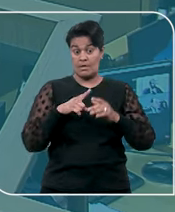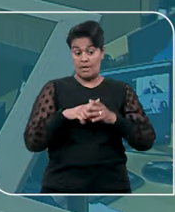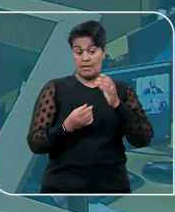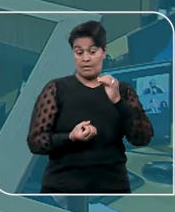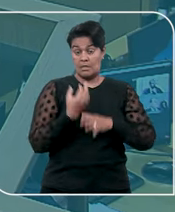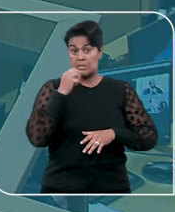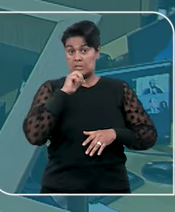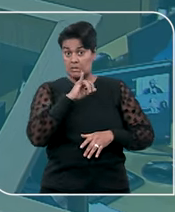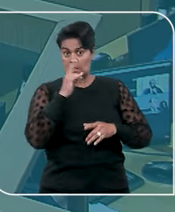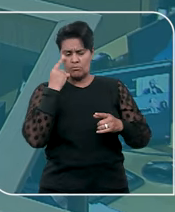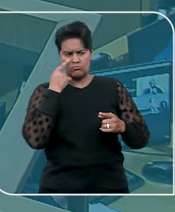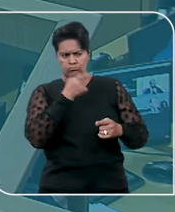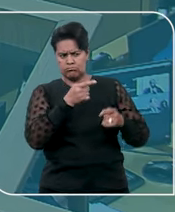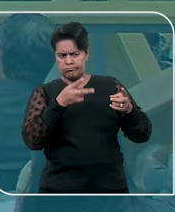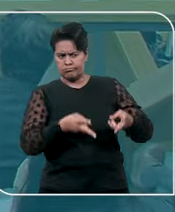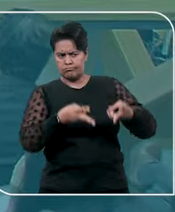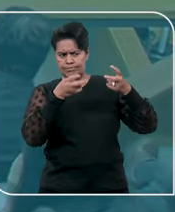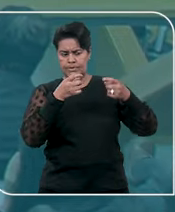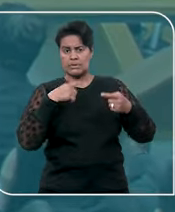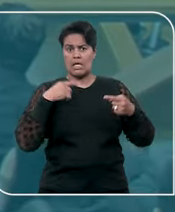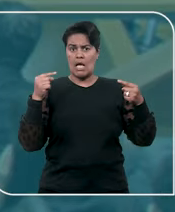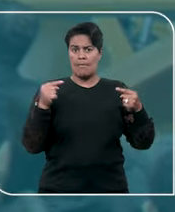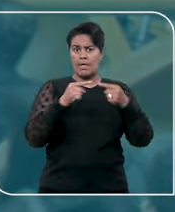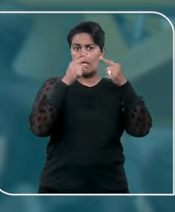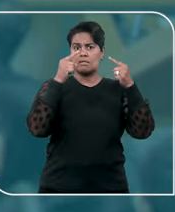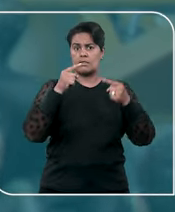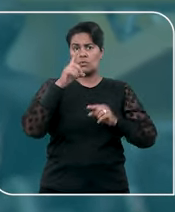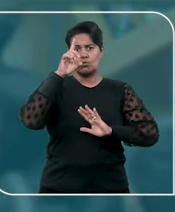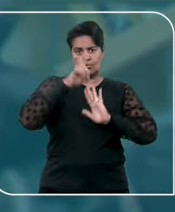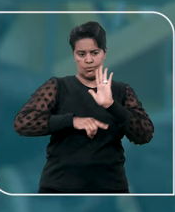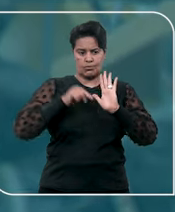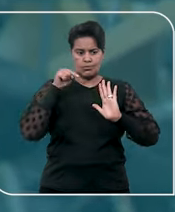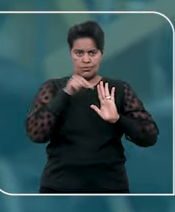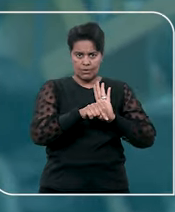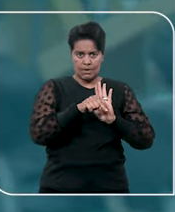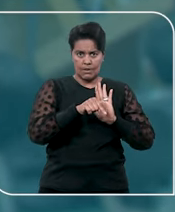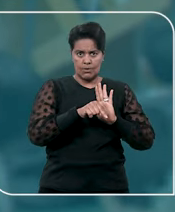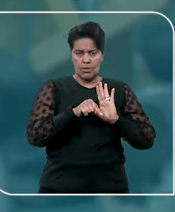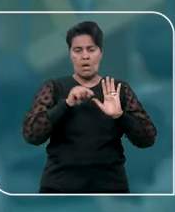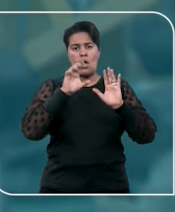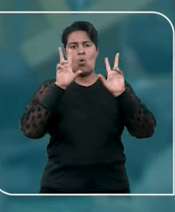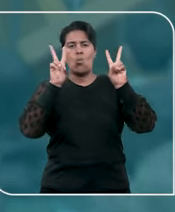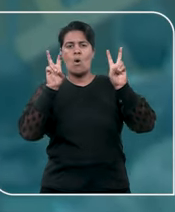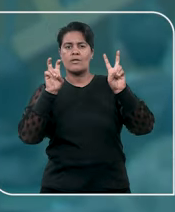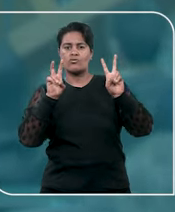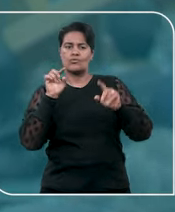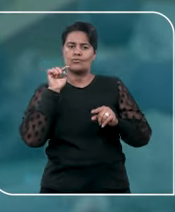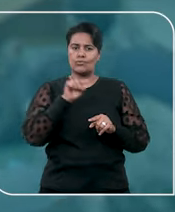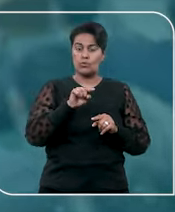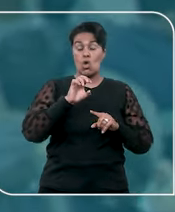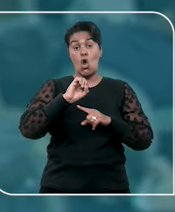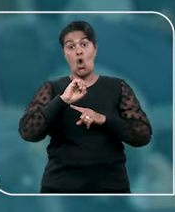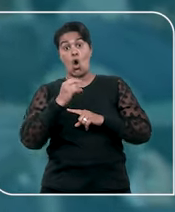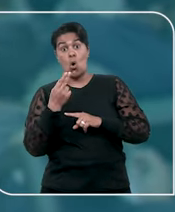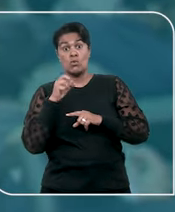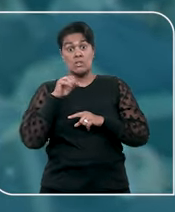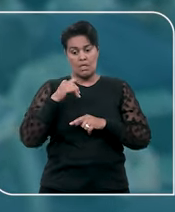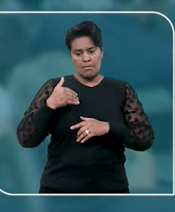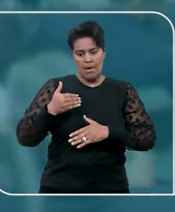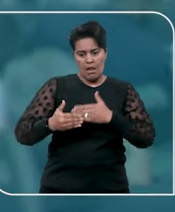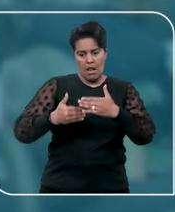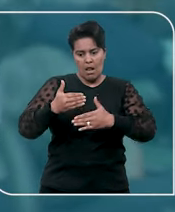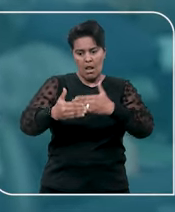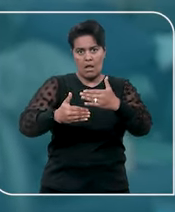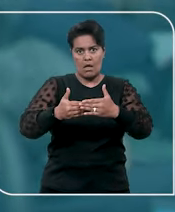na aplicação do direito referente ao conteúdo do caso ou quando questionada a violação dos trâmites processuais.